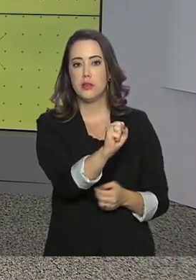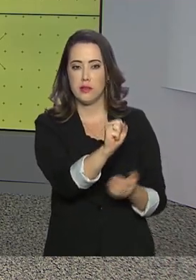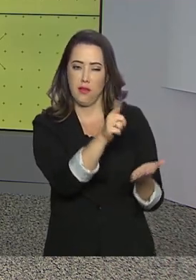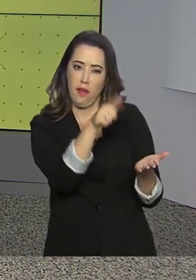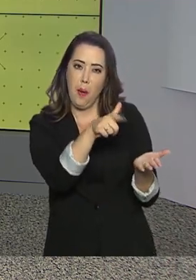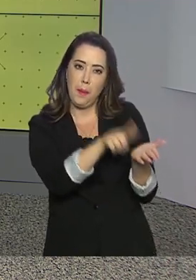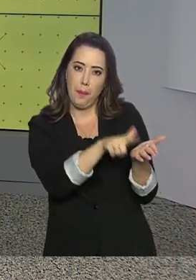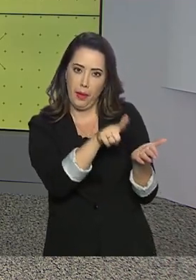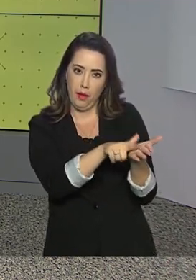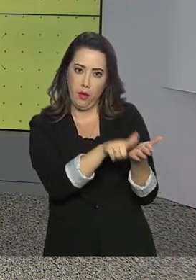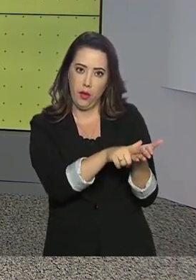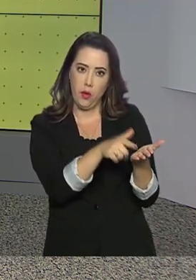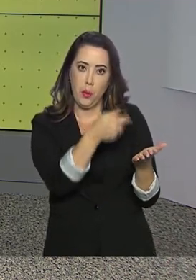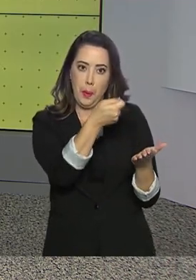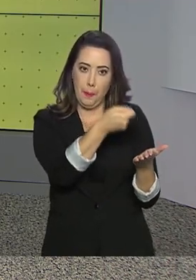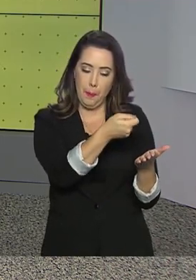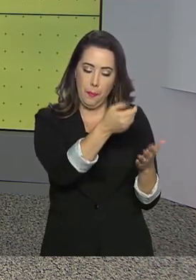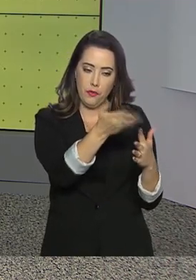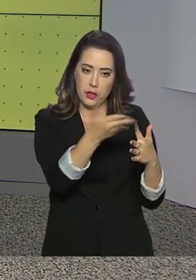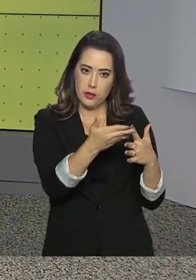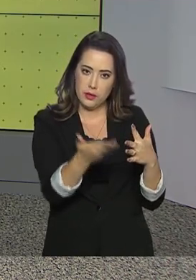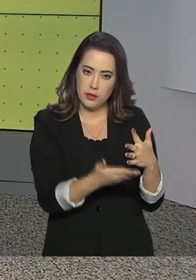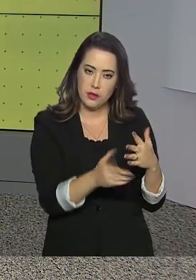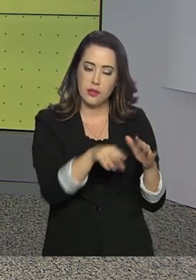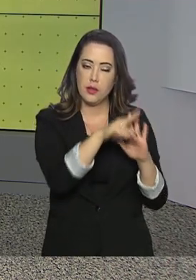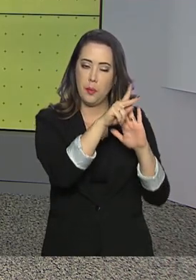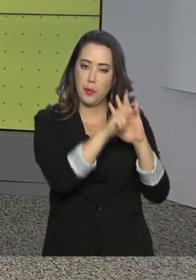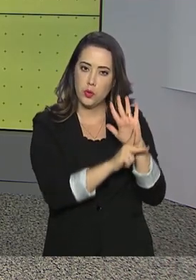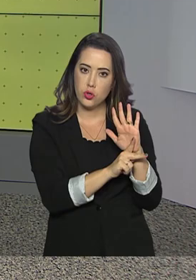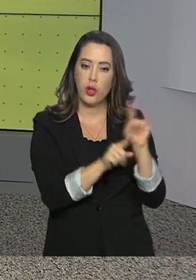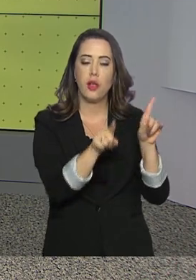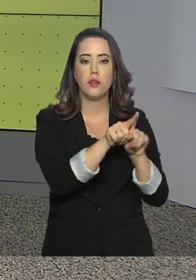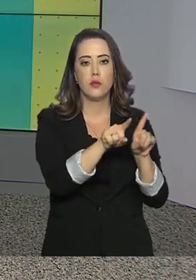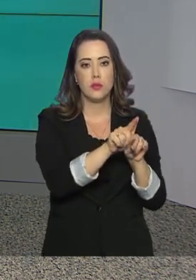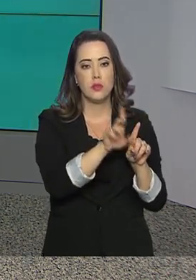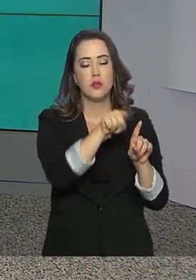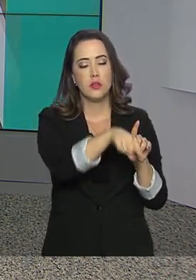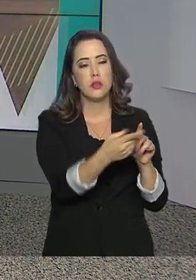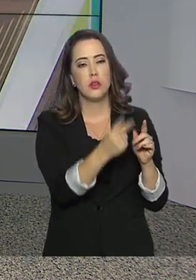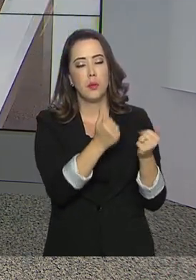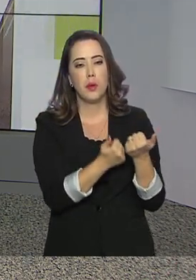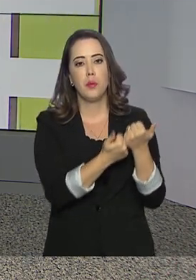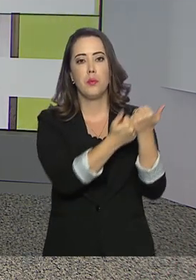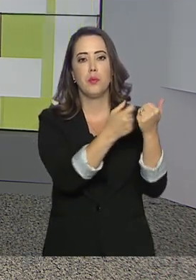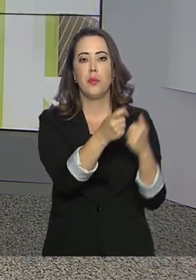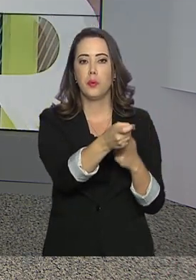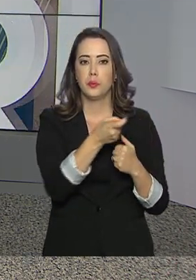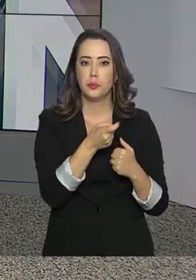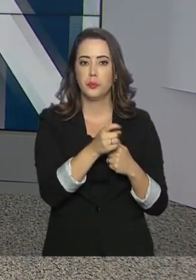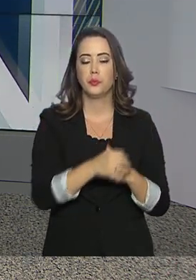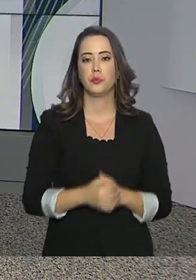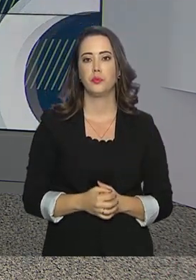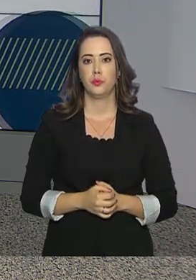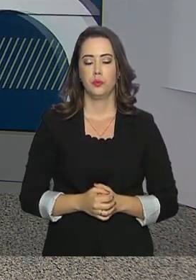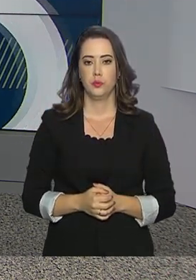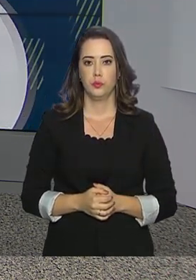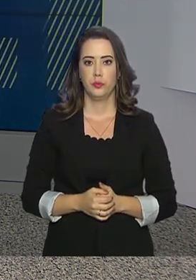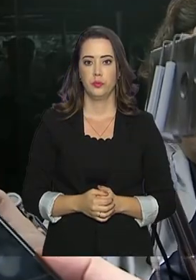benefícios tributários. De acordo com o ministro Tarcísio de Freitas, o objetivo é aumentar o incentivo ao emissor.